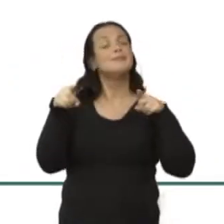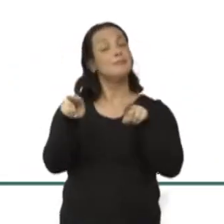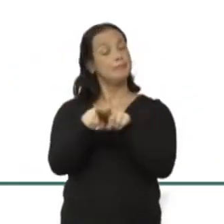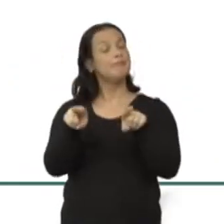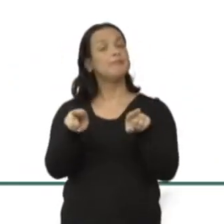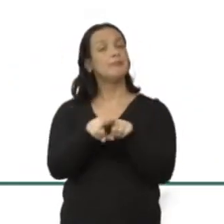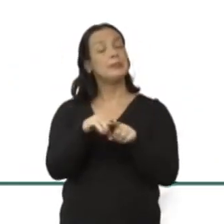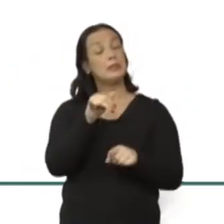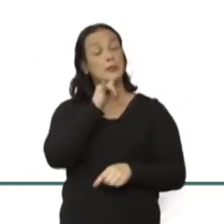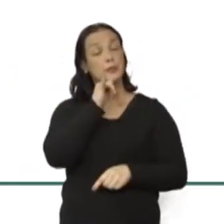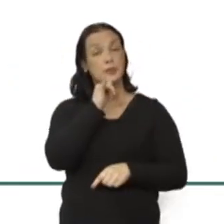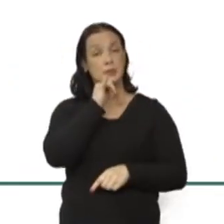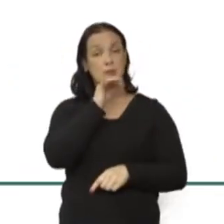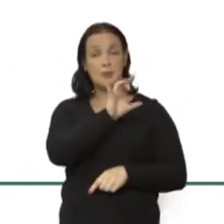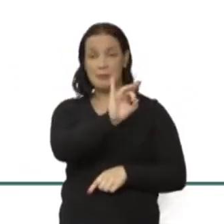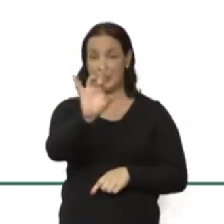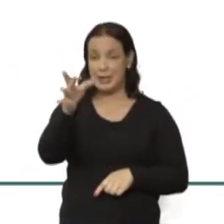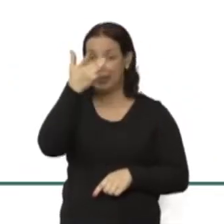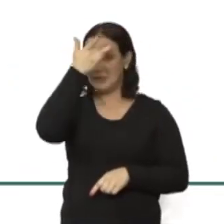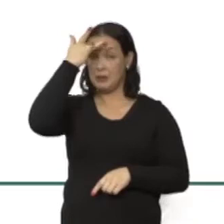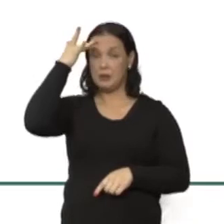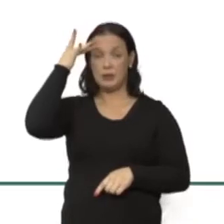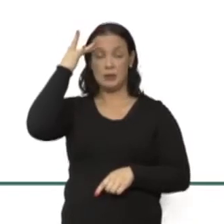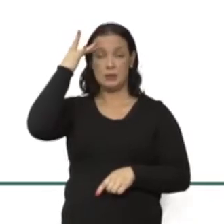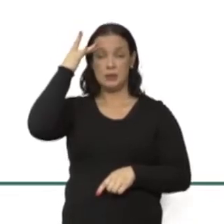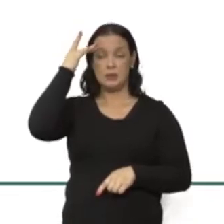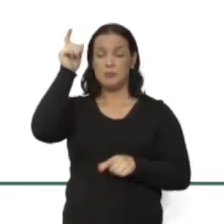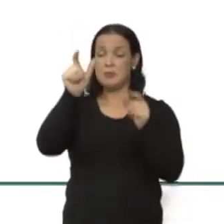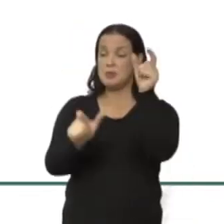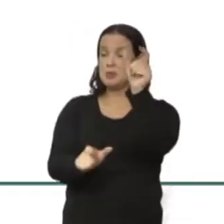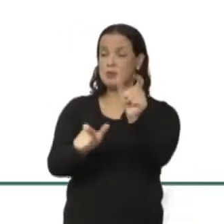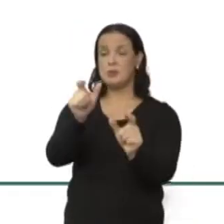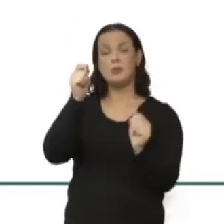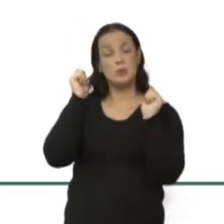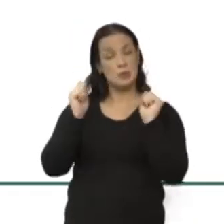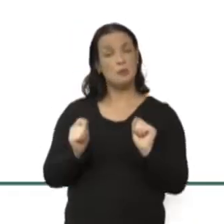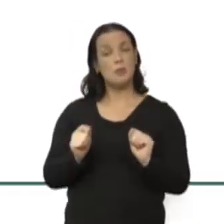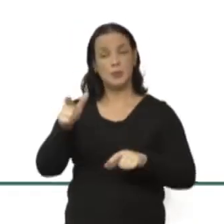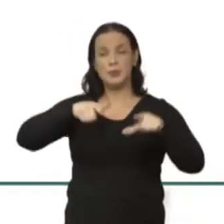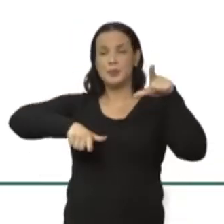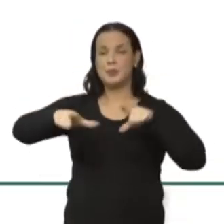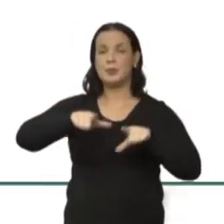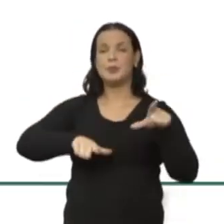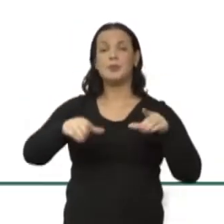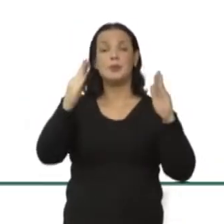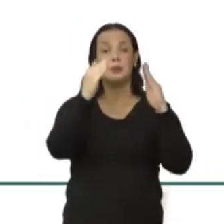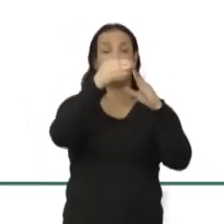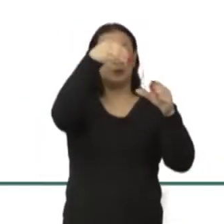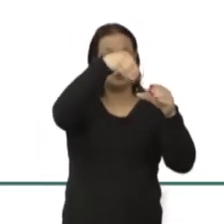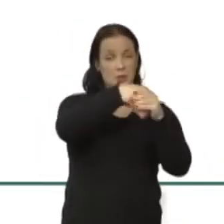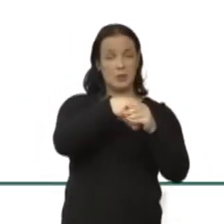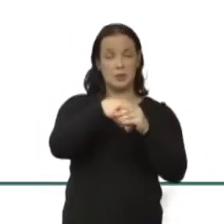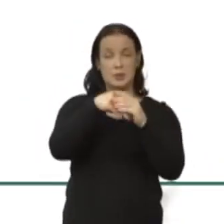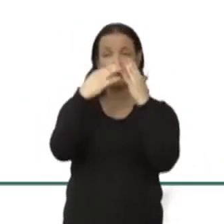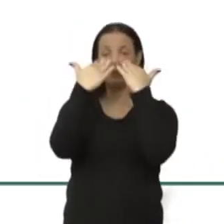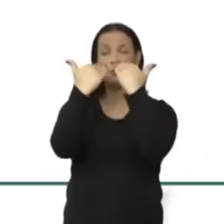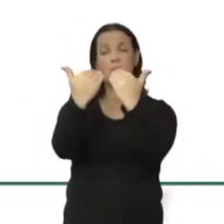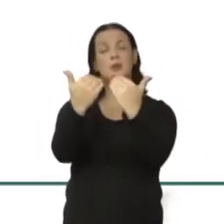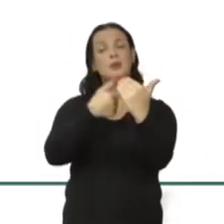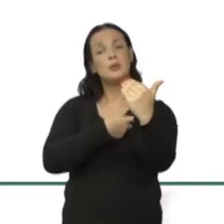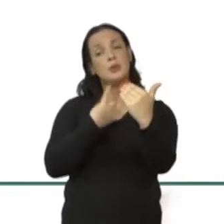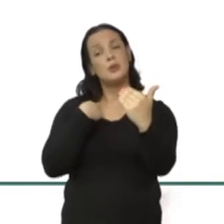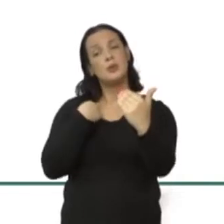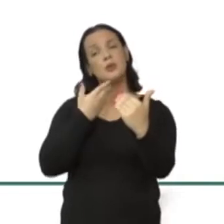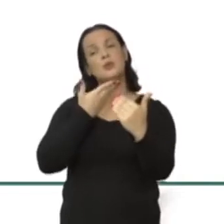que, por exemplo, para cada três pessoas que podem estar trabalhando de casa, assistindo essa nossa conversa